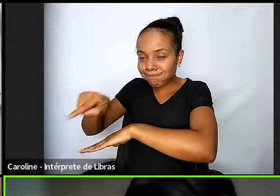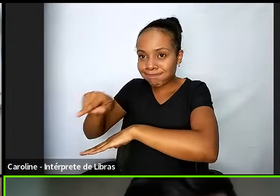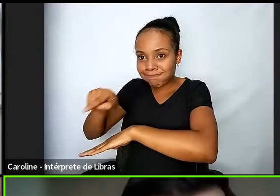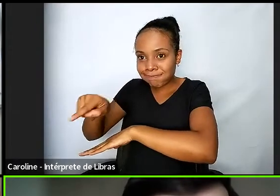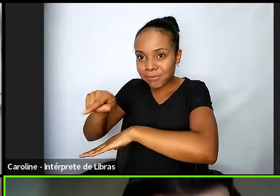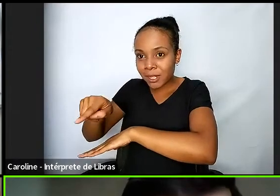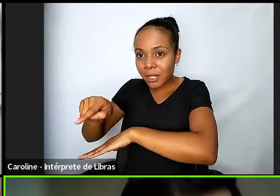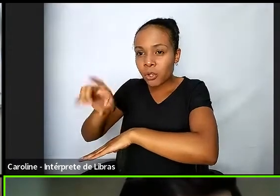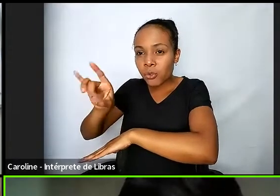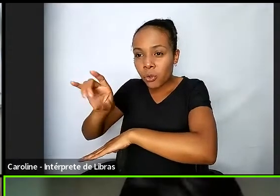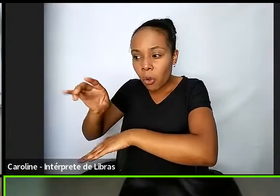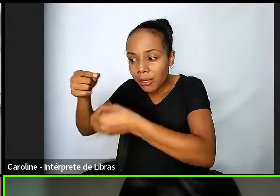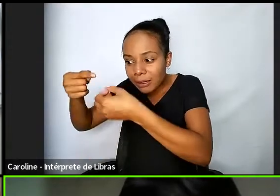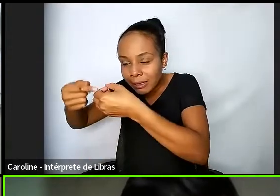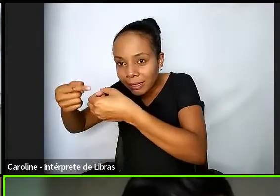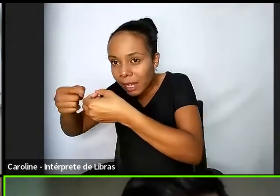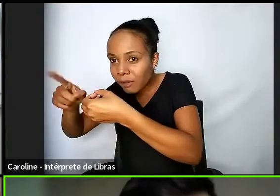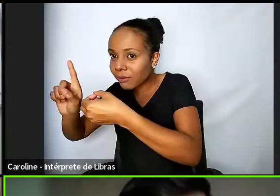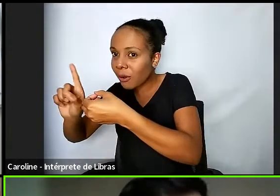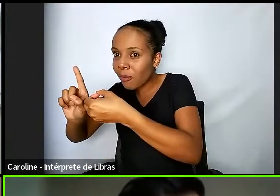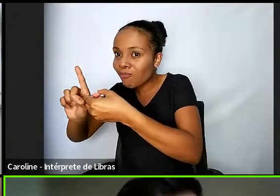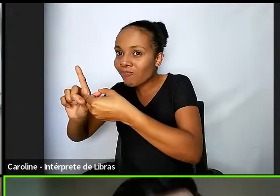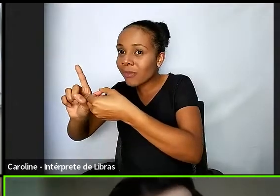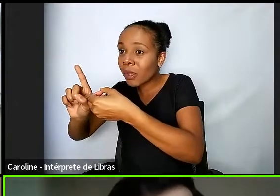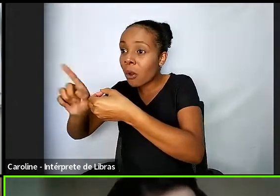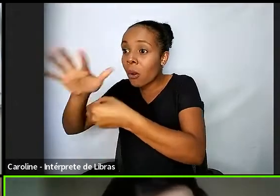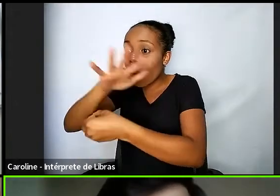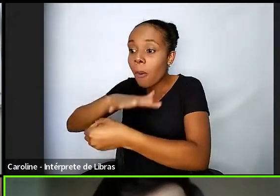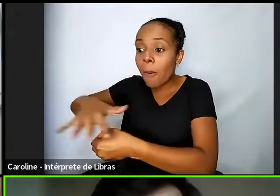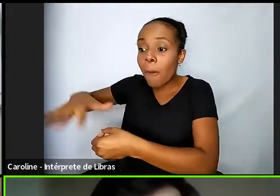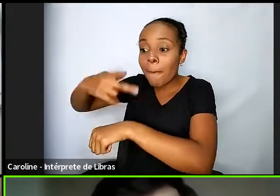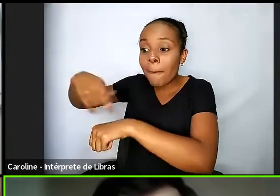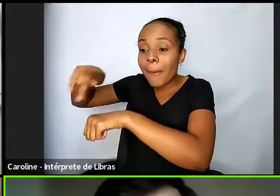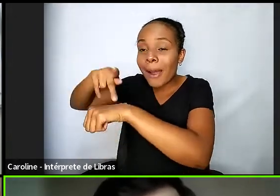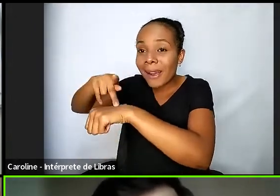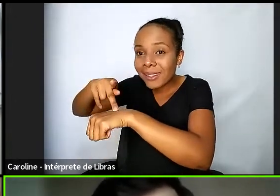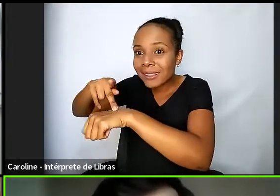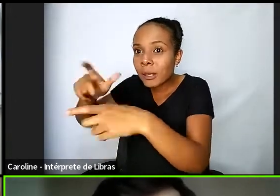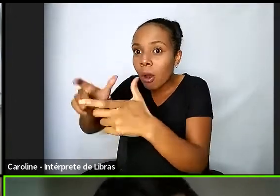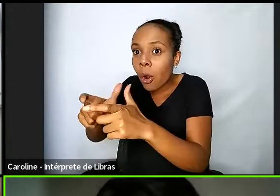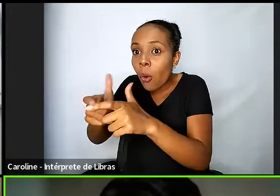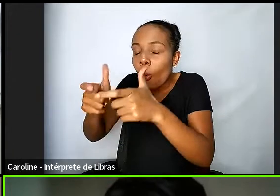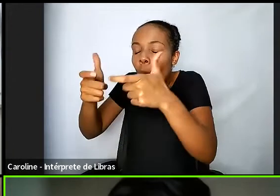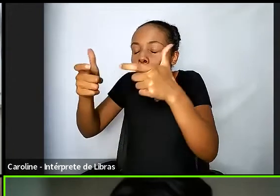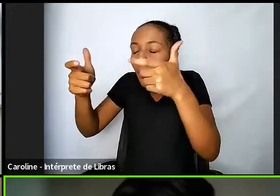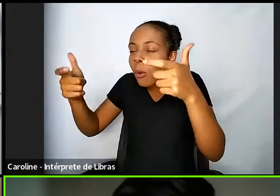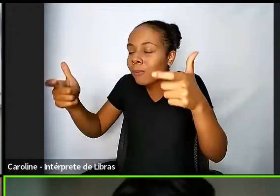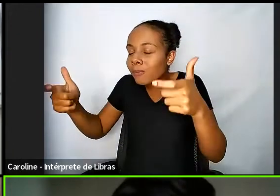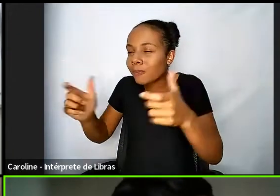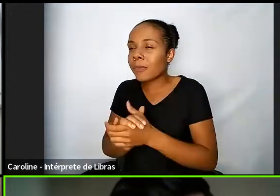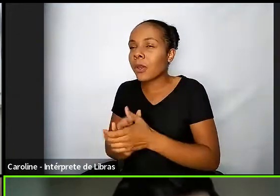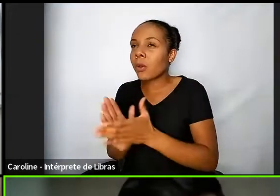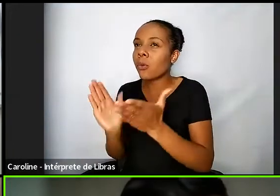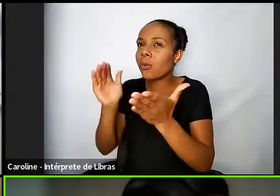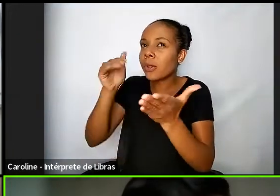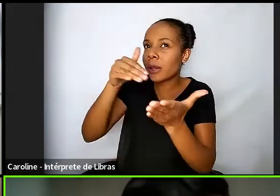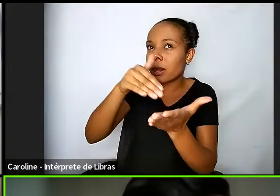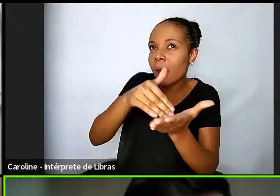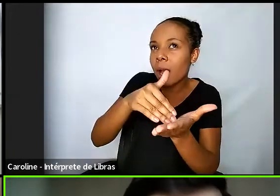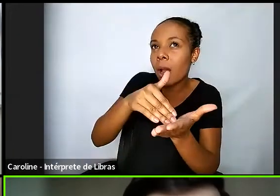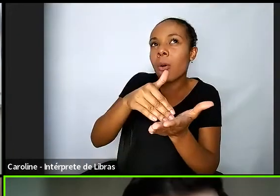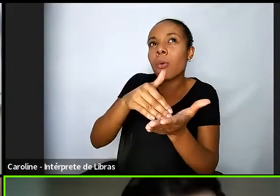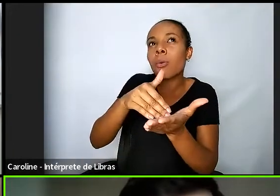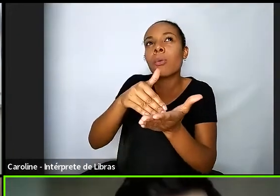se tornou enorme enorme no final da década de 80 início da década de 90 a sociedade